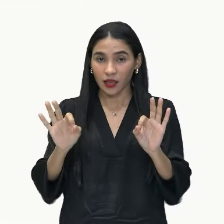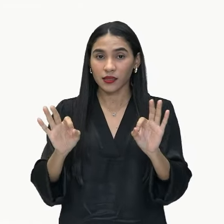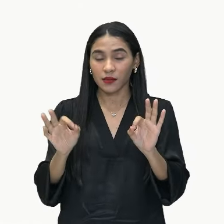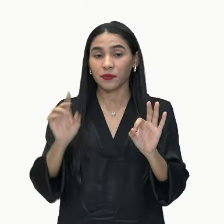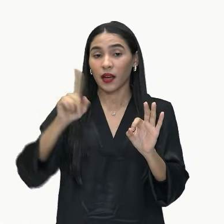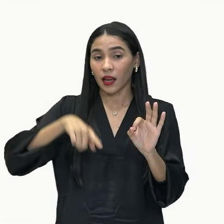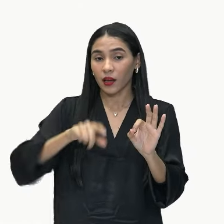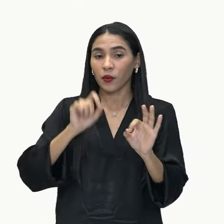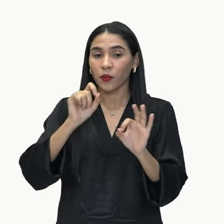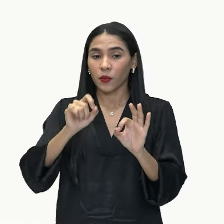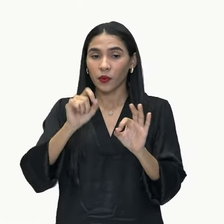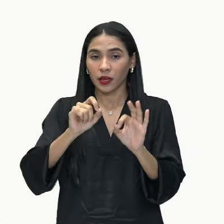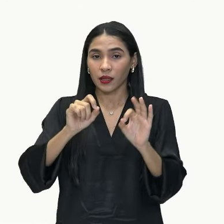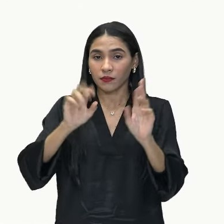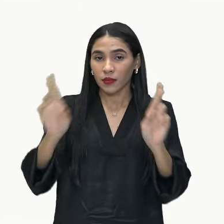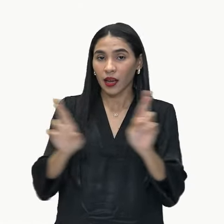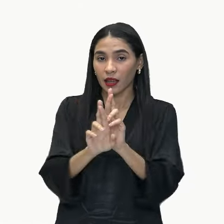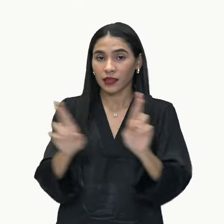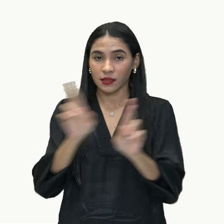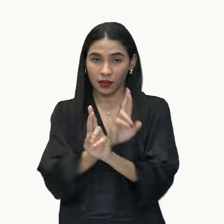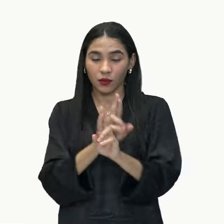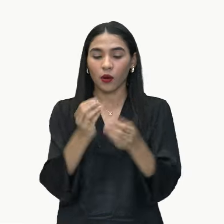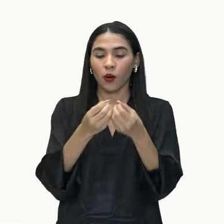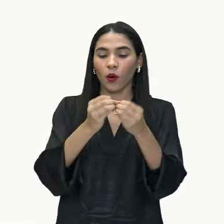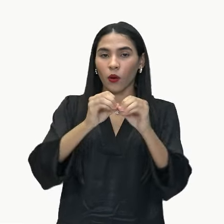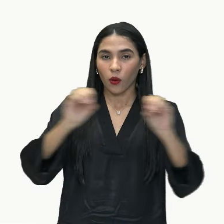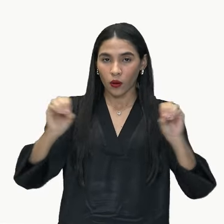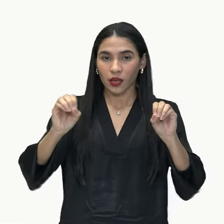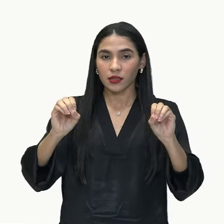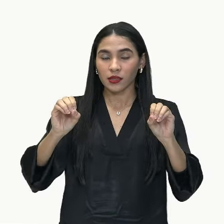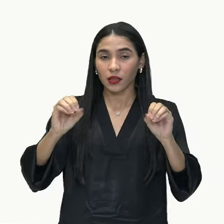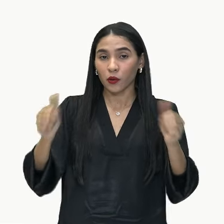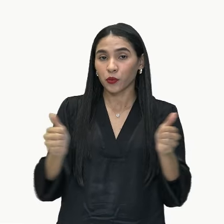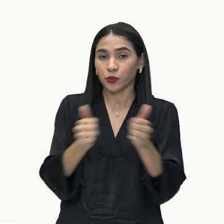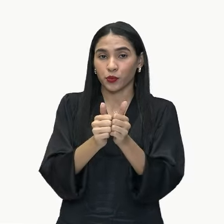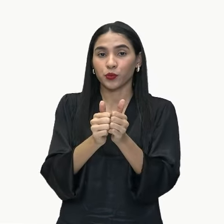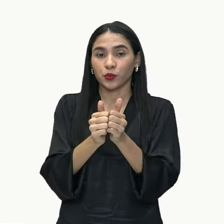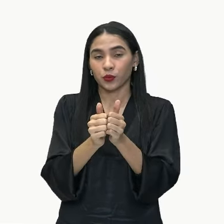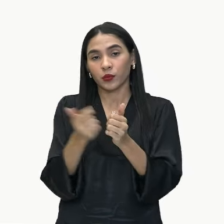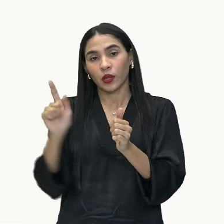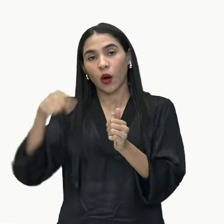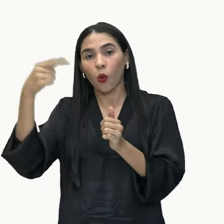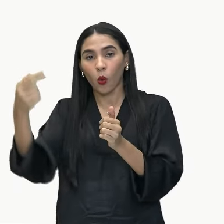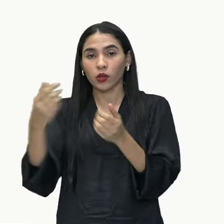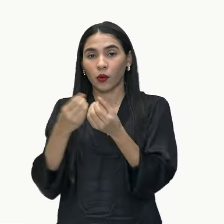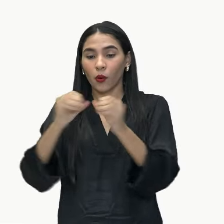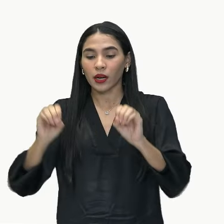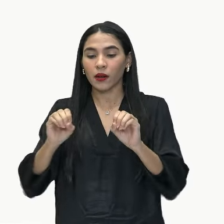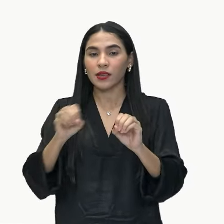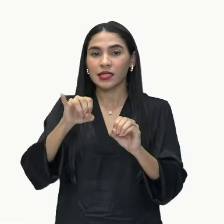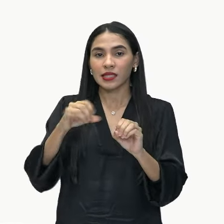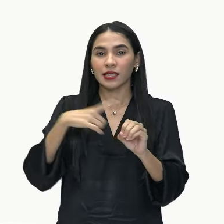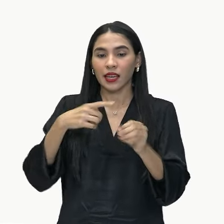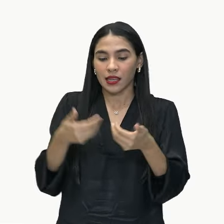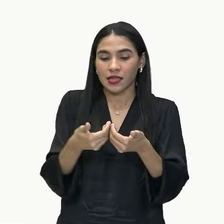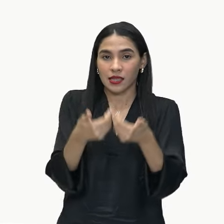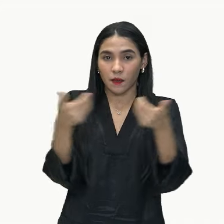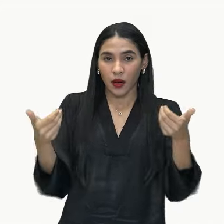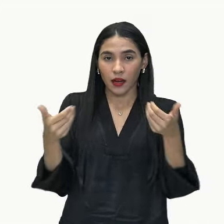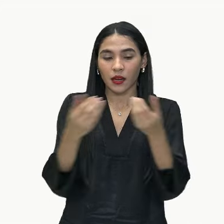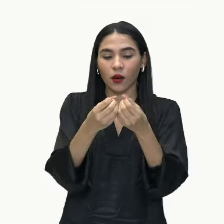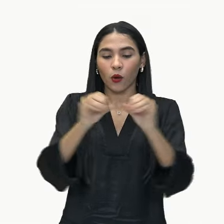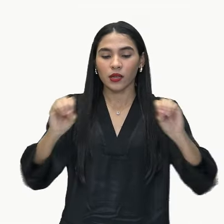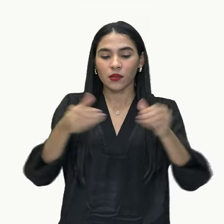nós estamos querendo dizer para vocês. Uma oração faz função sintática da outra oração. E aí, quando eu separo uma oração da outra,